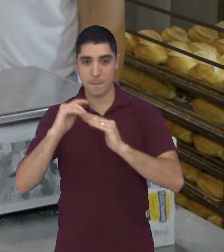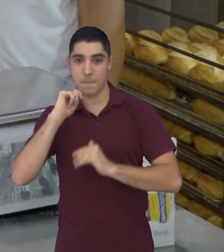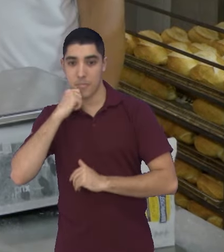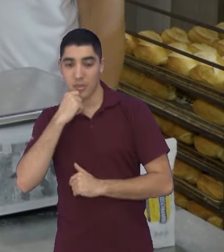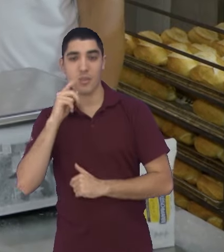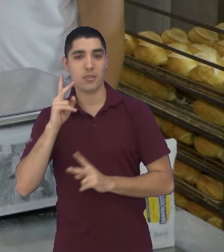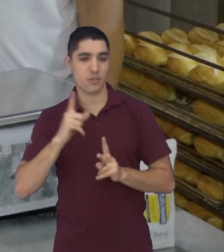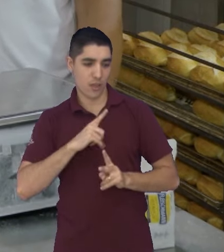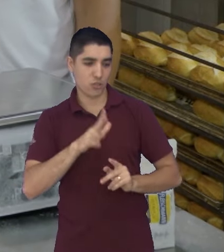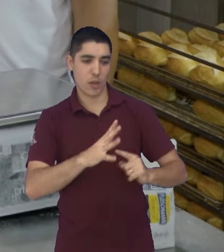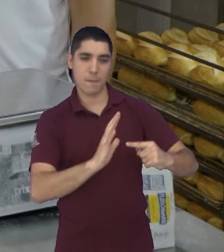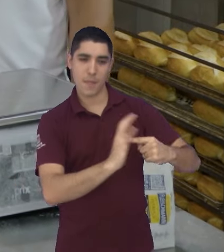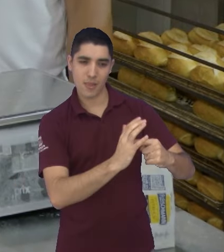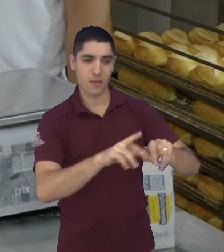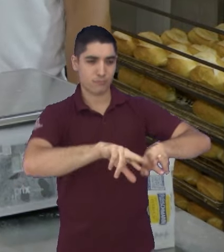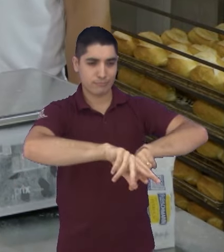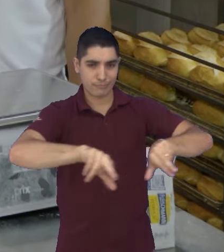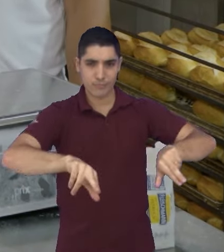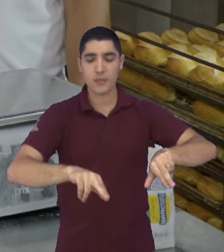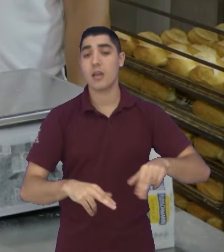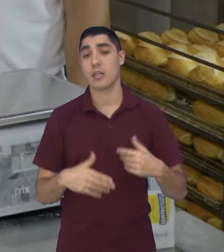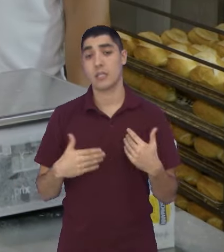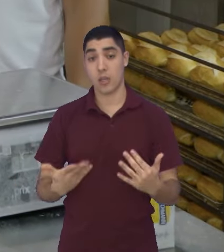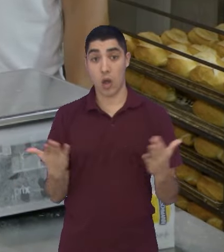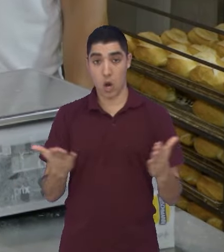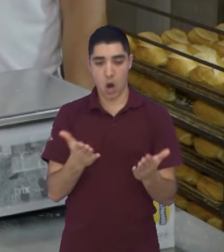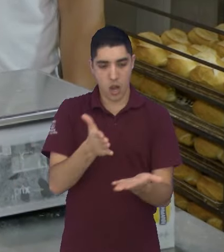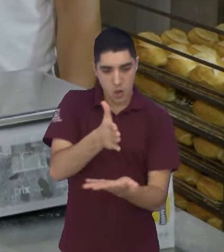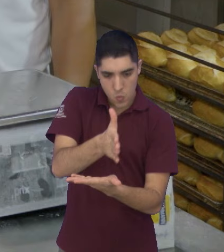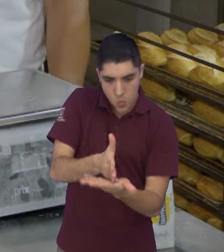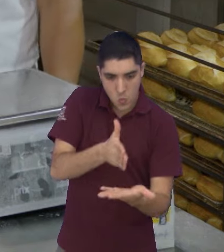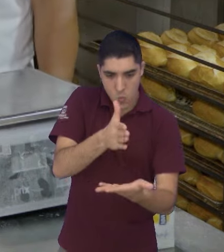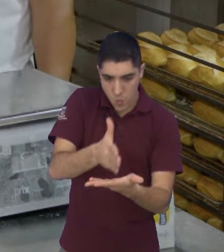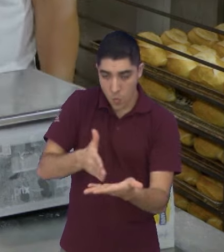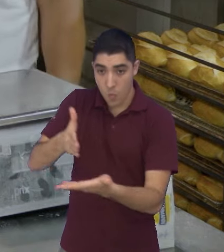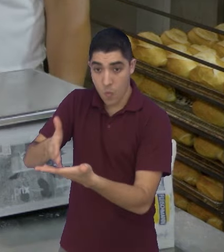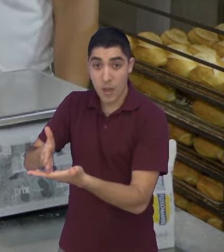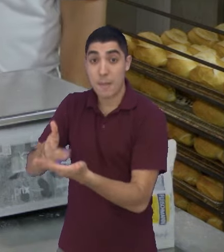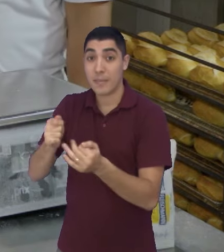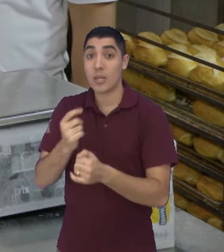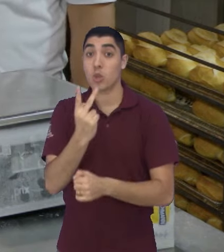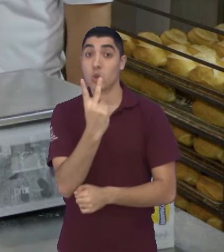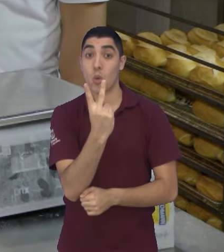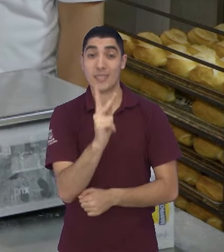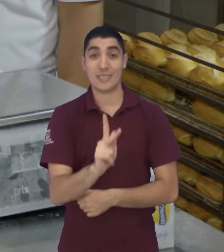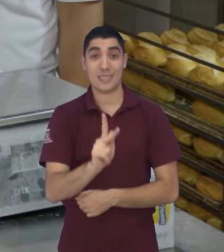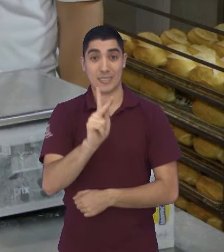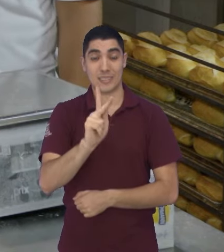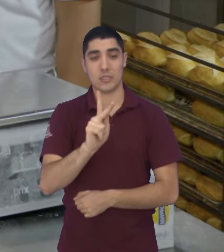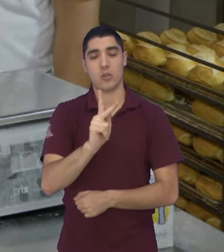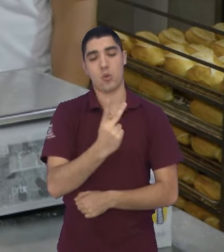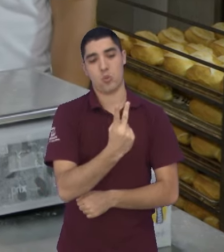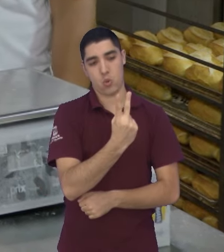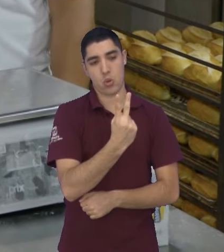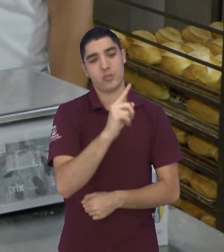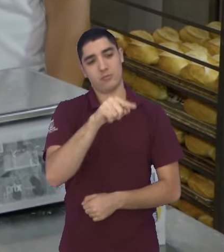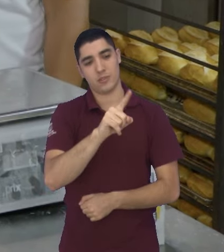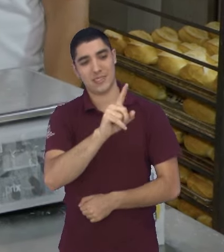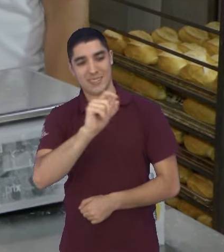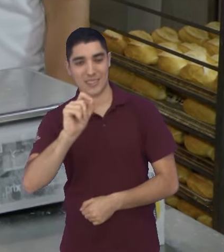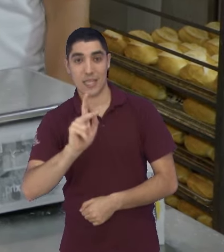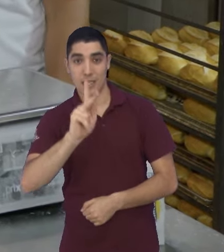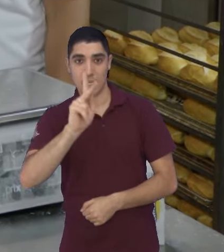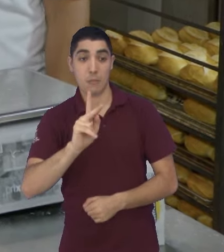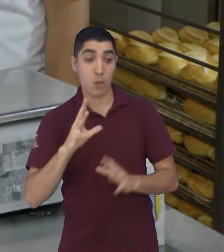automático, tem um modelador, né, Euclides? A gente vai cortar aqui um pedaço da massa porque ela tem que ter 2,1 kg para fazer os pãezinhos todos com